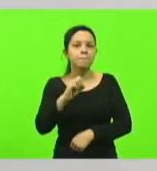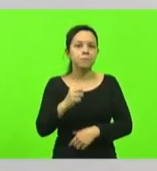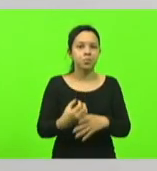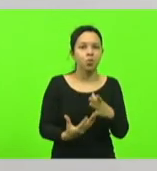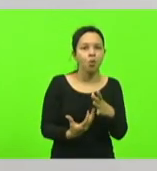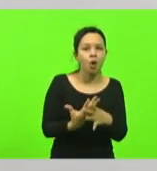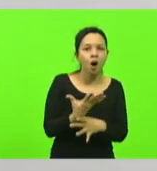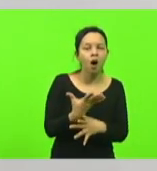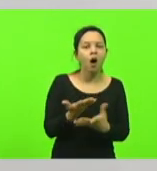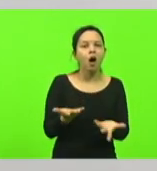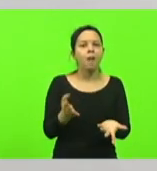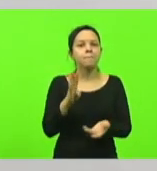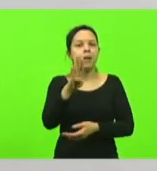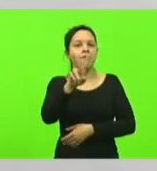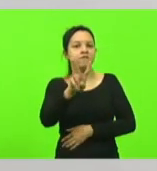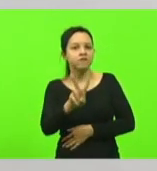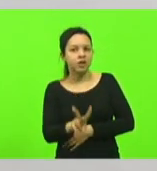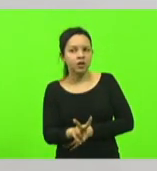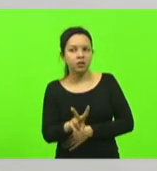de Barra Velha,